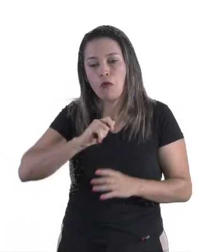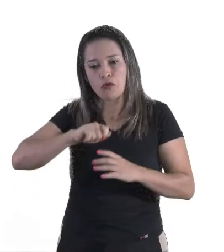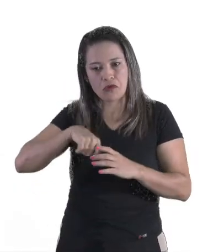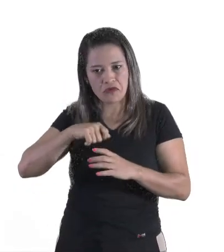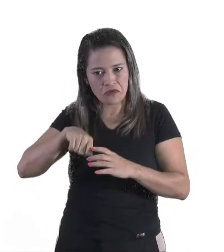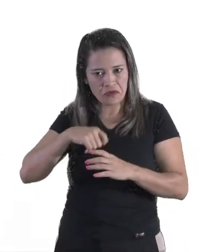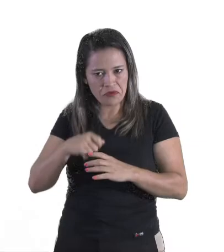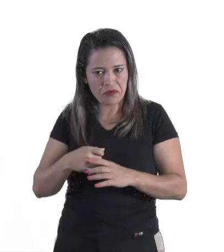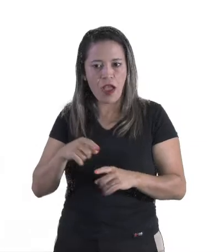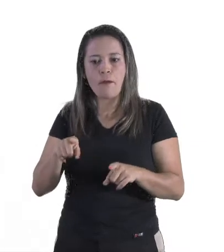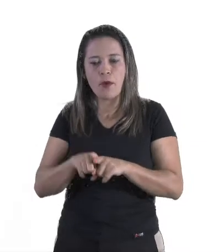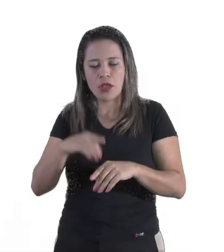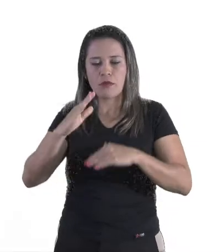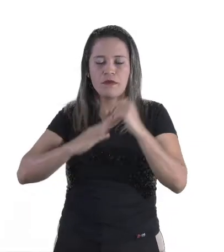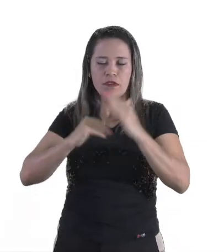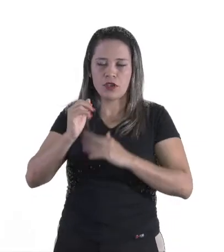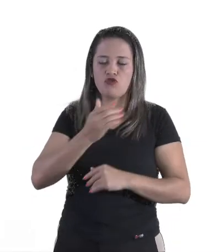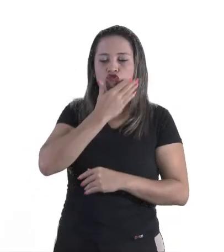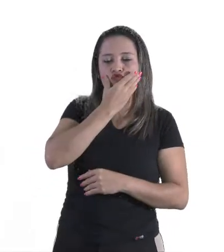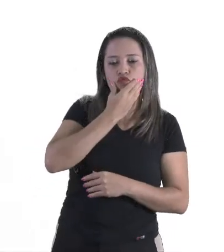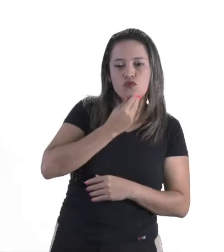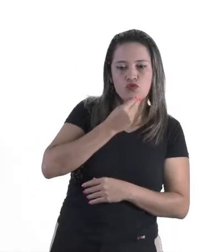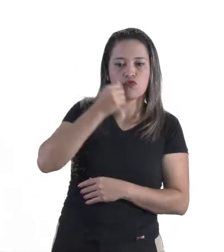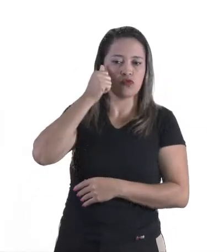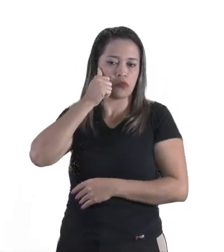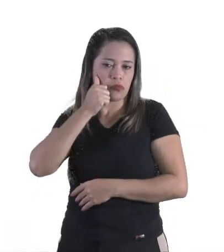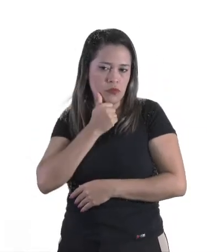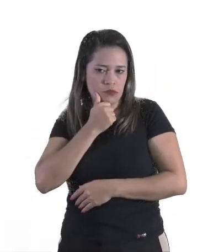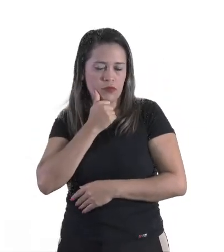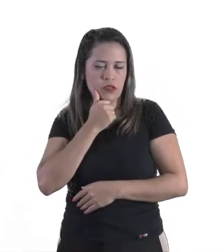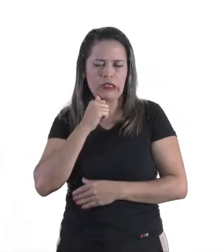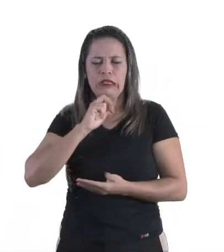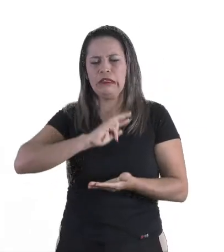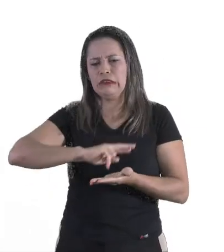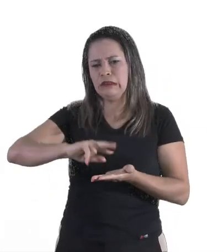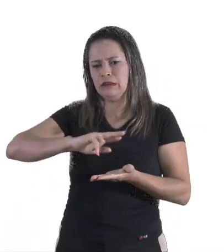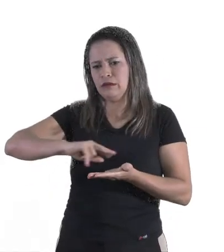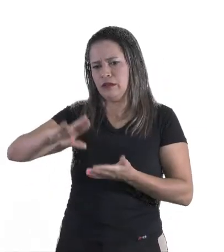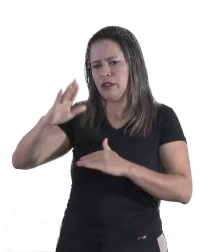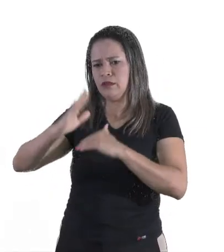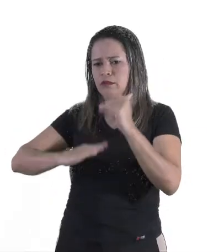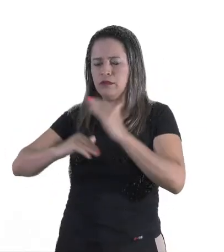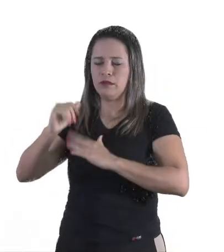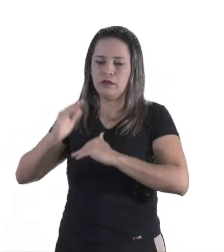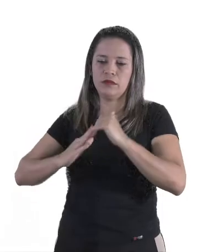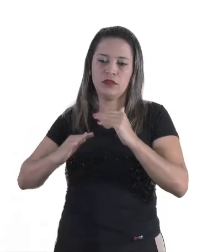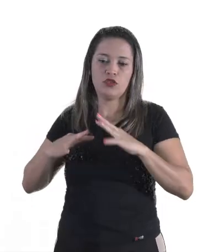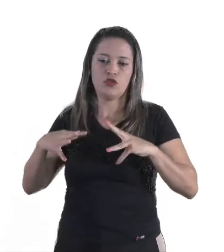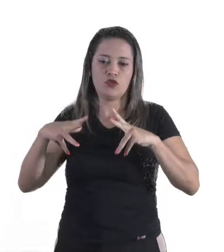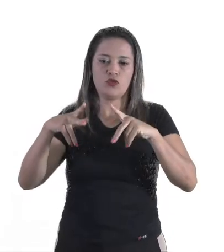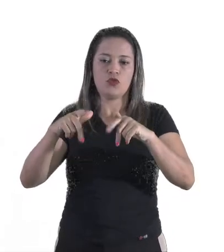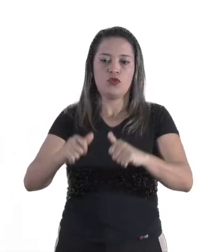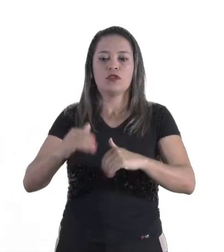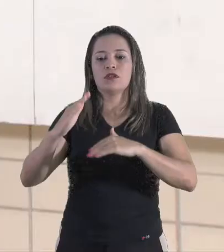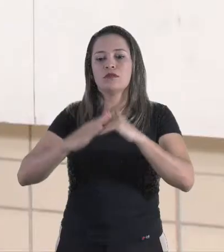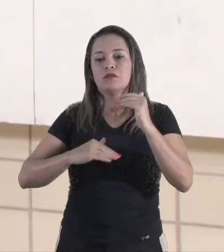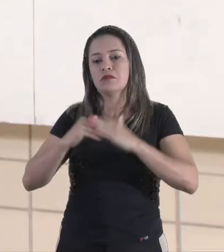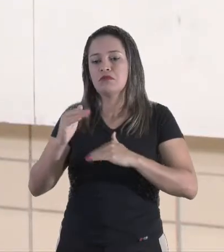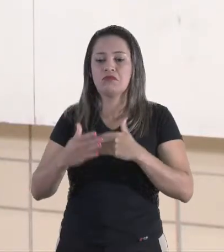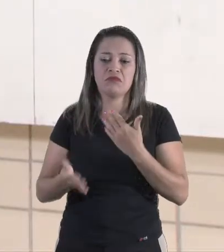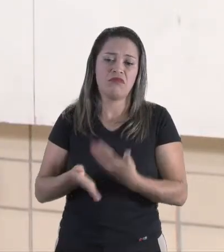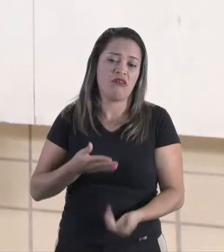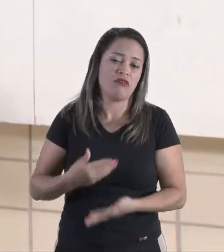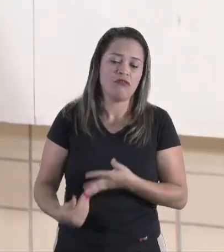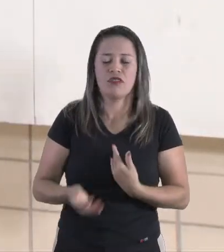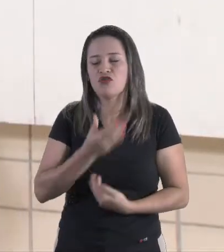ser uma profissão de menino ou de menina. Existem várias profissões. Todas as profissões que existem, tanto faz, pode